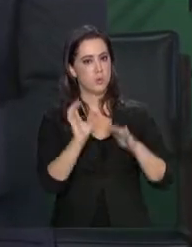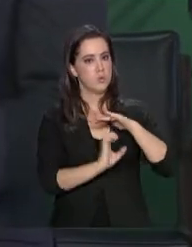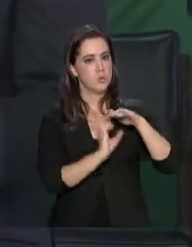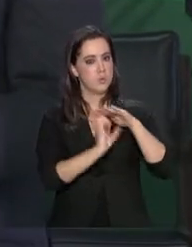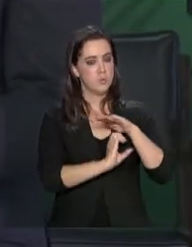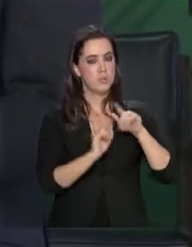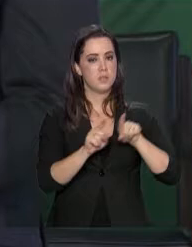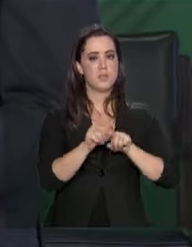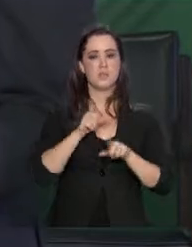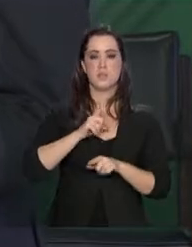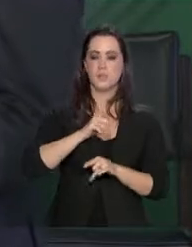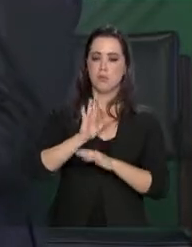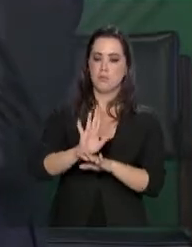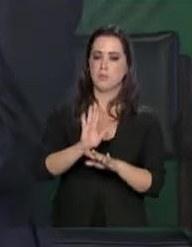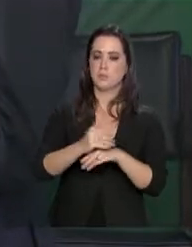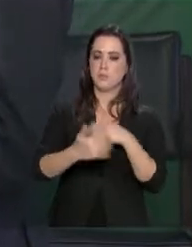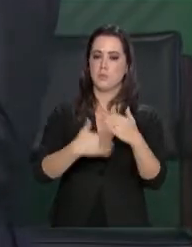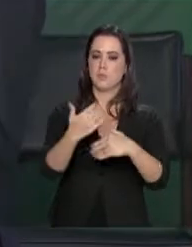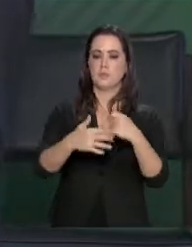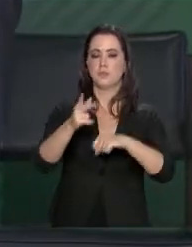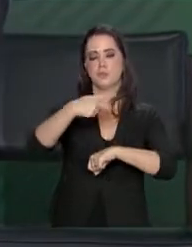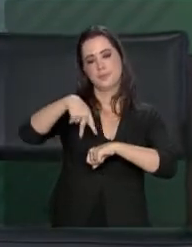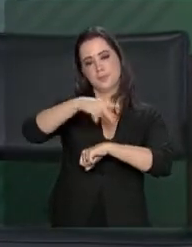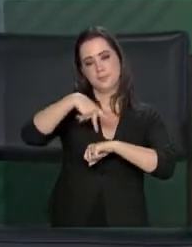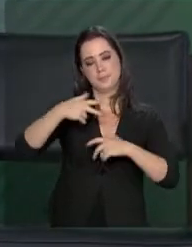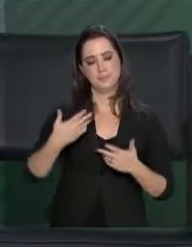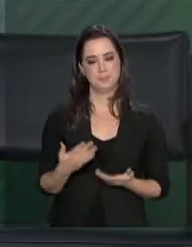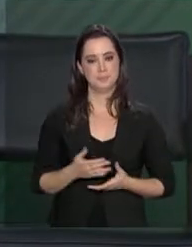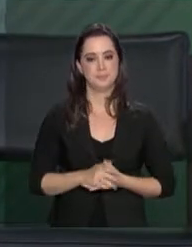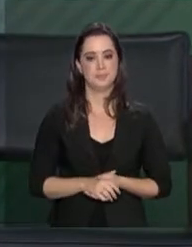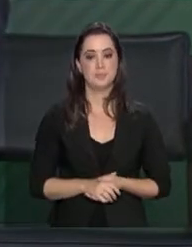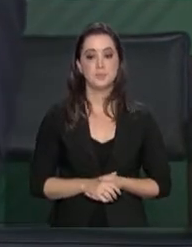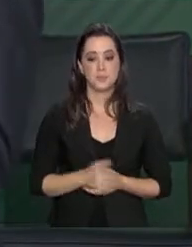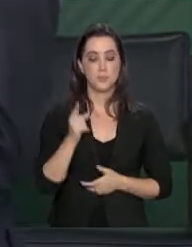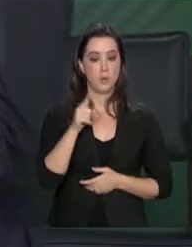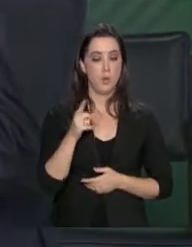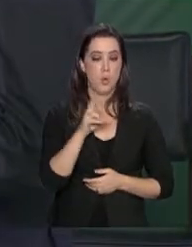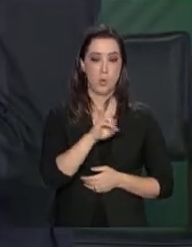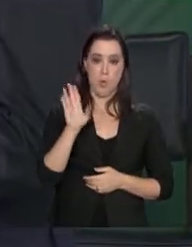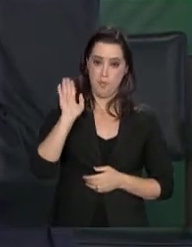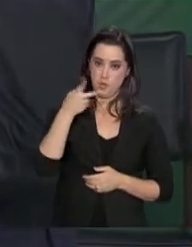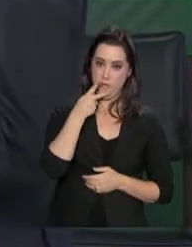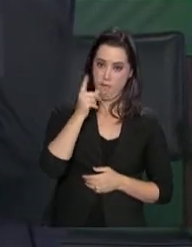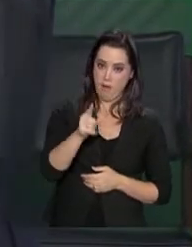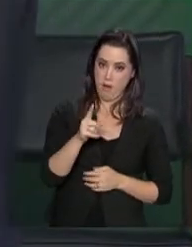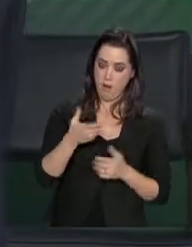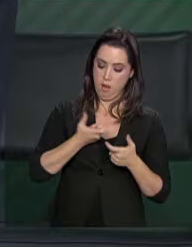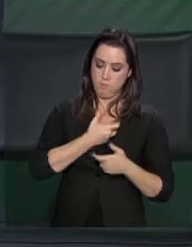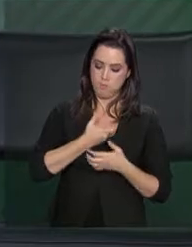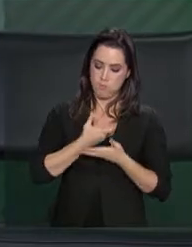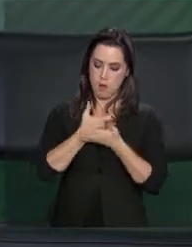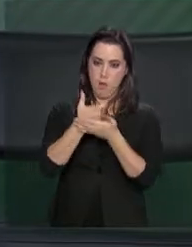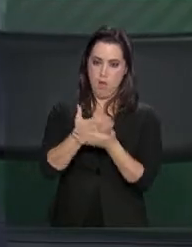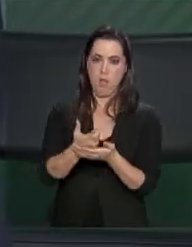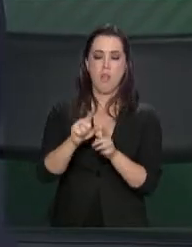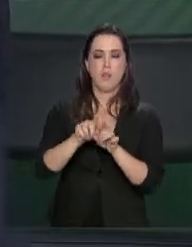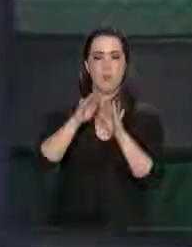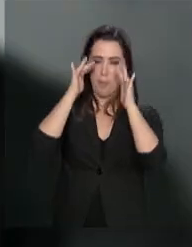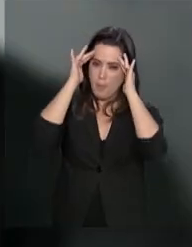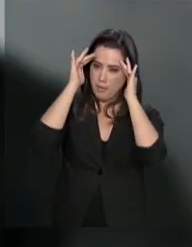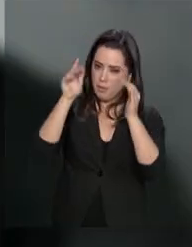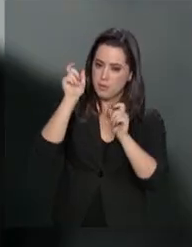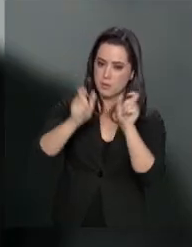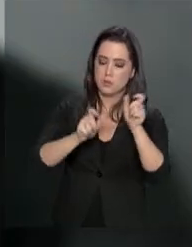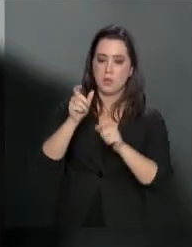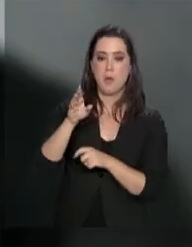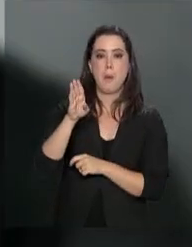jurídicas que tenham contribuído para o desenvolvimento do país. Como o nome já diz, a condecoração é uma homenagem